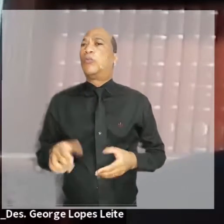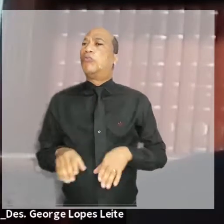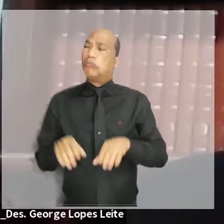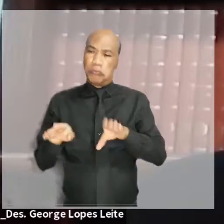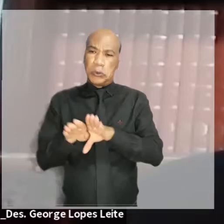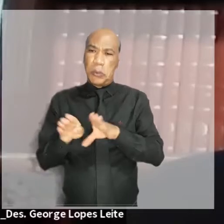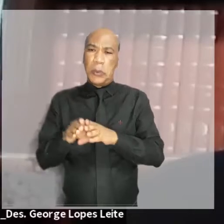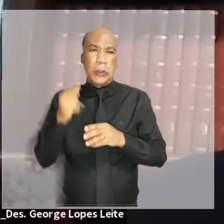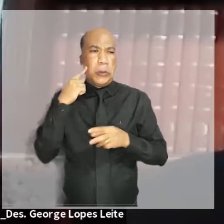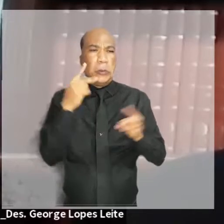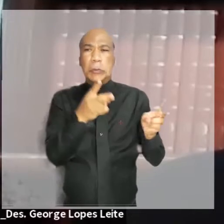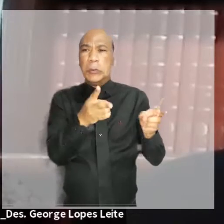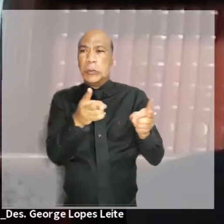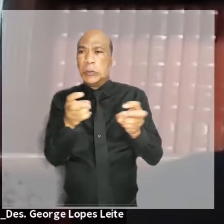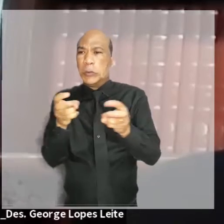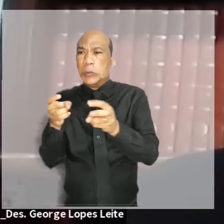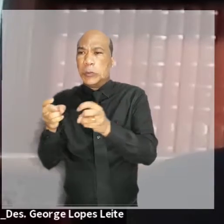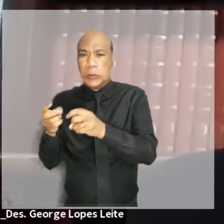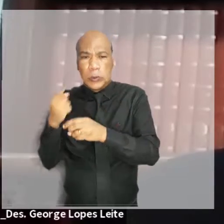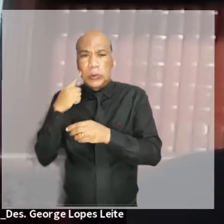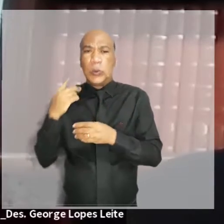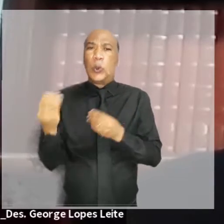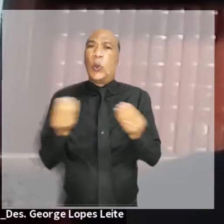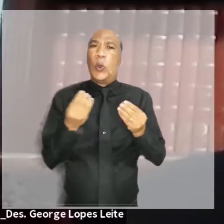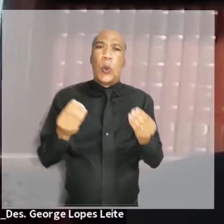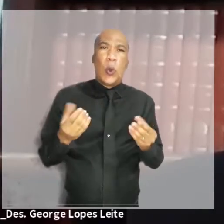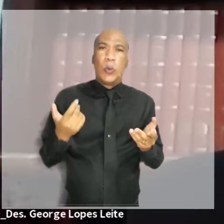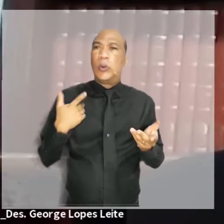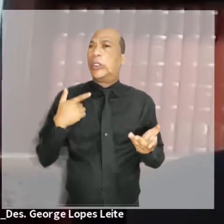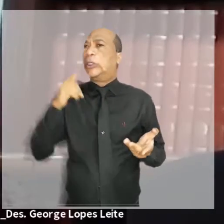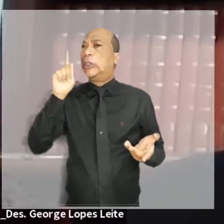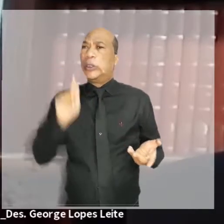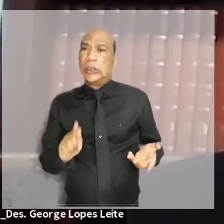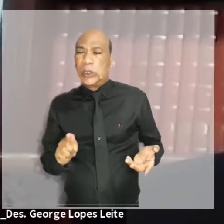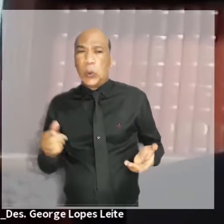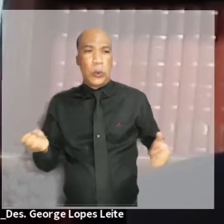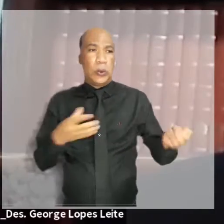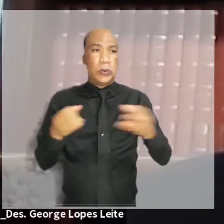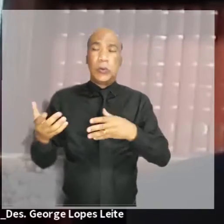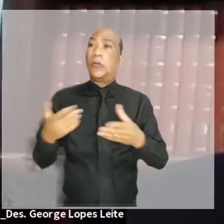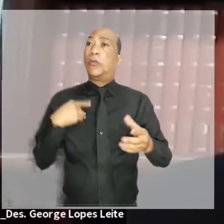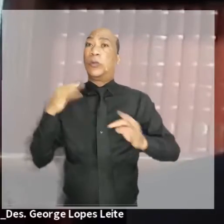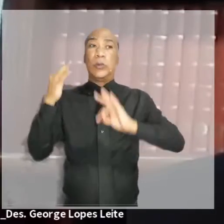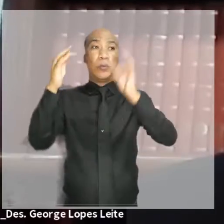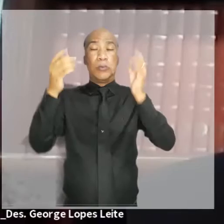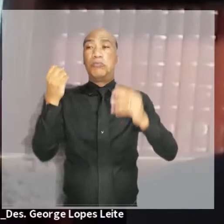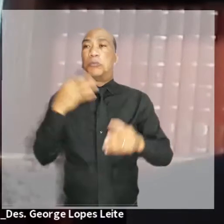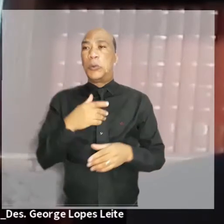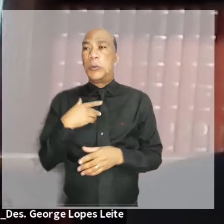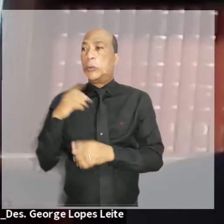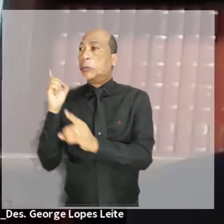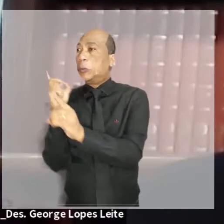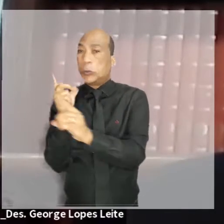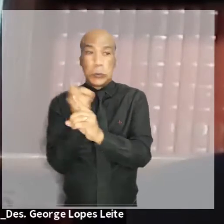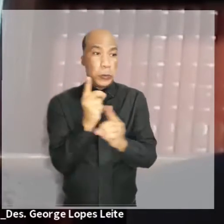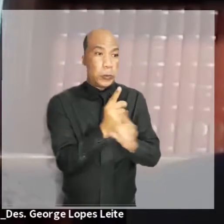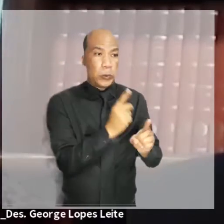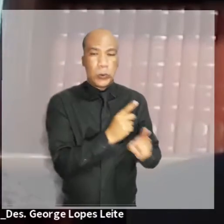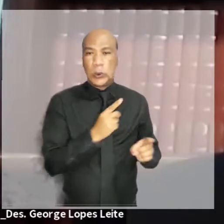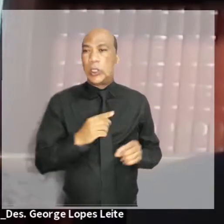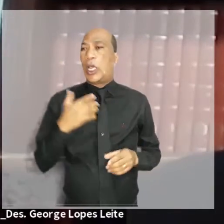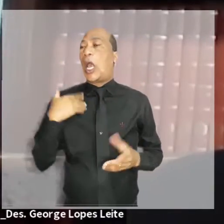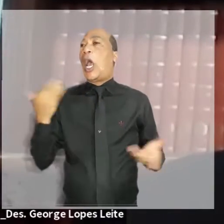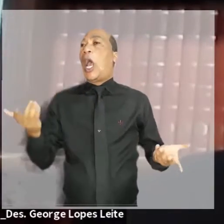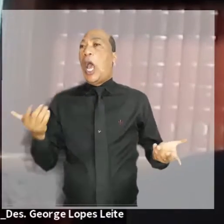o julgamento de ações penais no tribunal do júri. A percepção de como a gestão e a inovação podem ser transformadoras no contexto